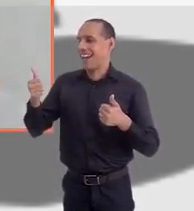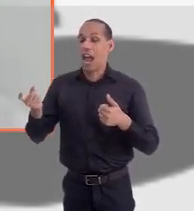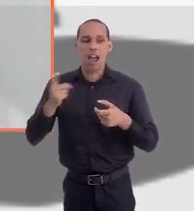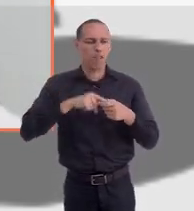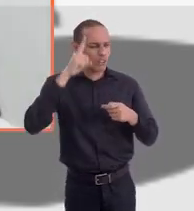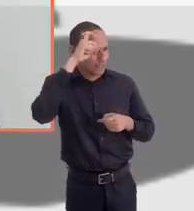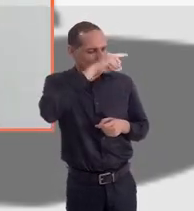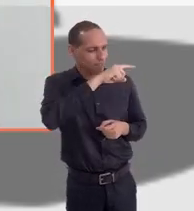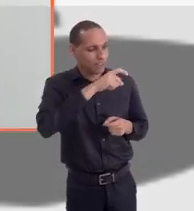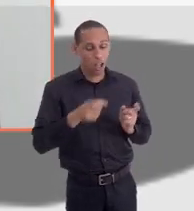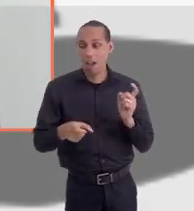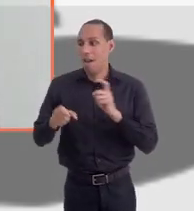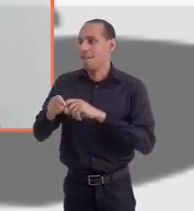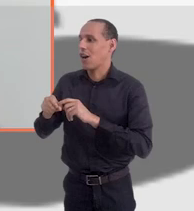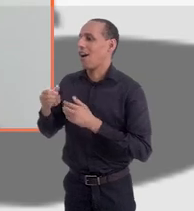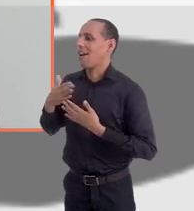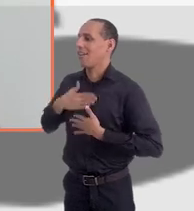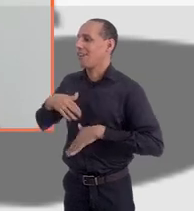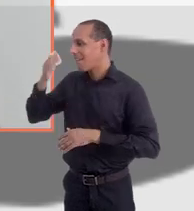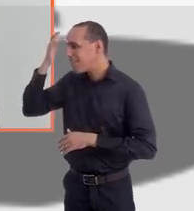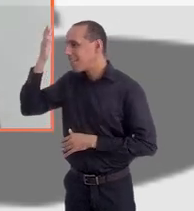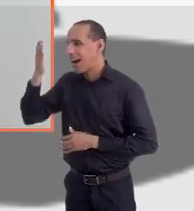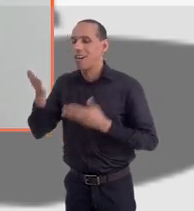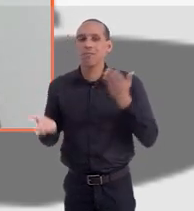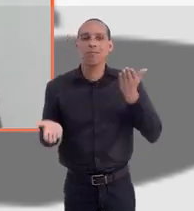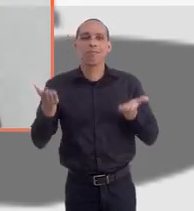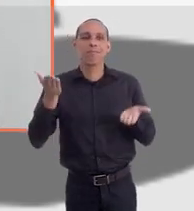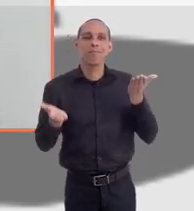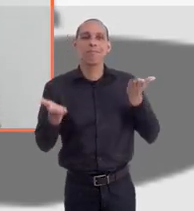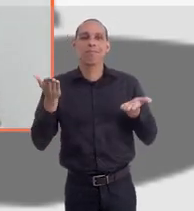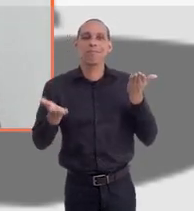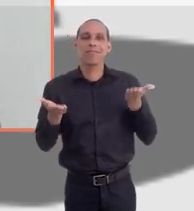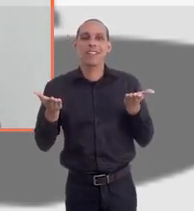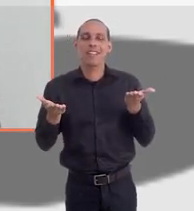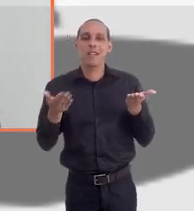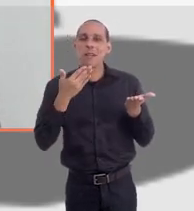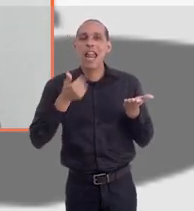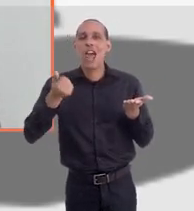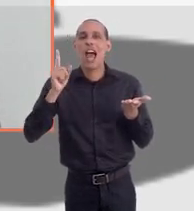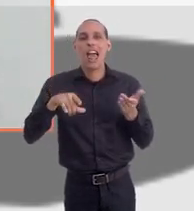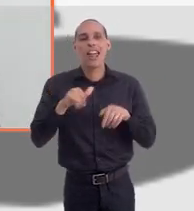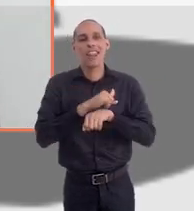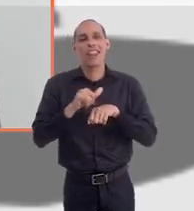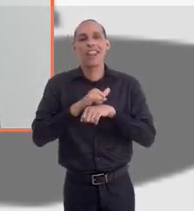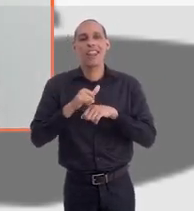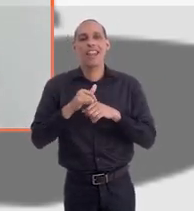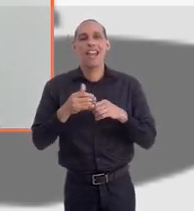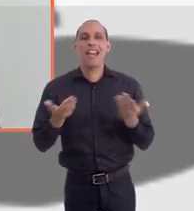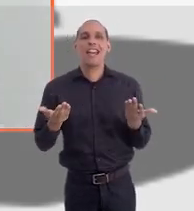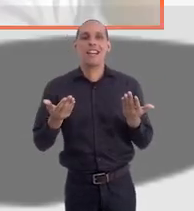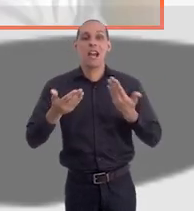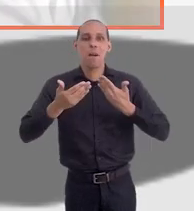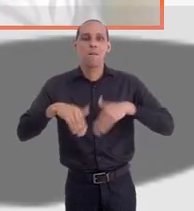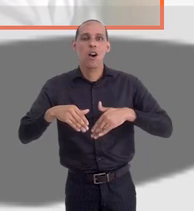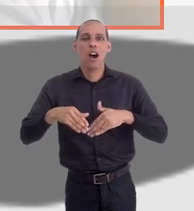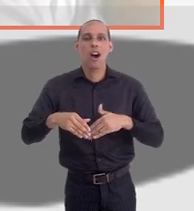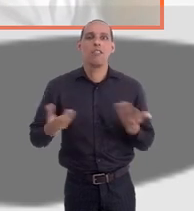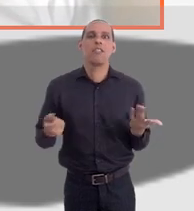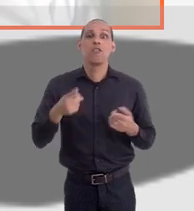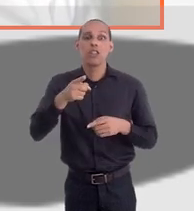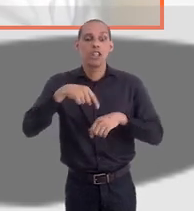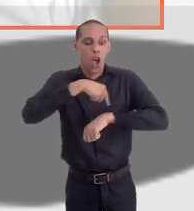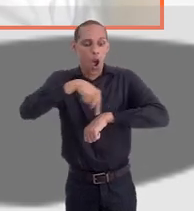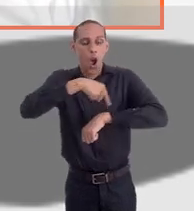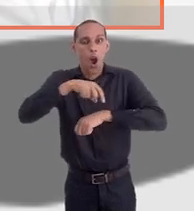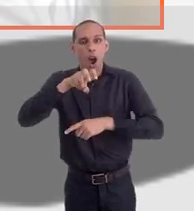bombando. Aí você pega uma outra com um grau de dificuldade maior. Isso é fundamental, porque é a estratégia de prova psicológica e física. Você vai ficar ali